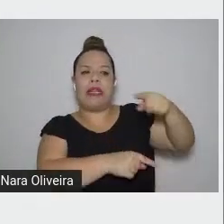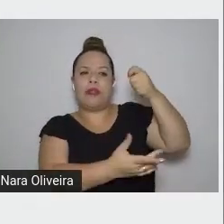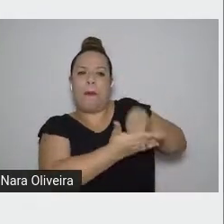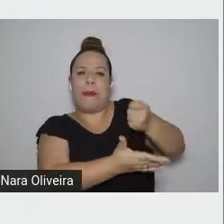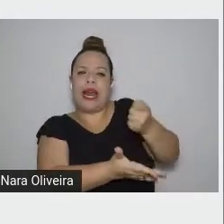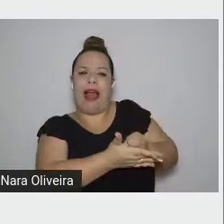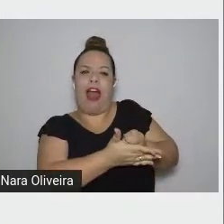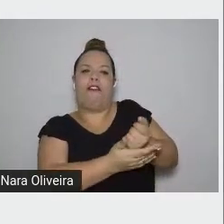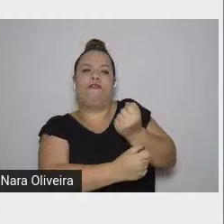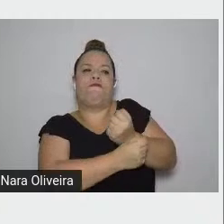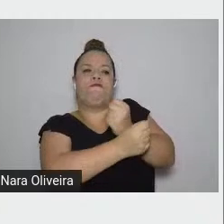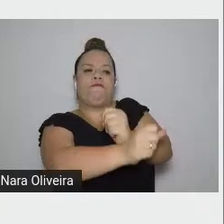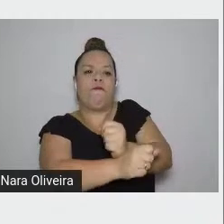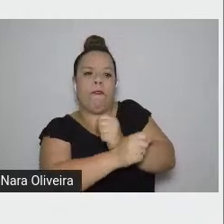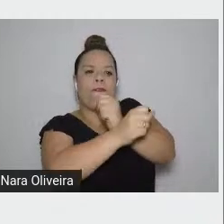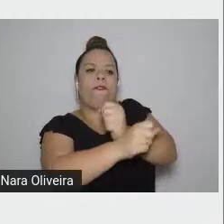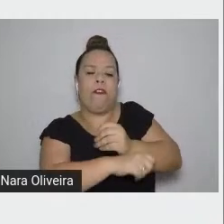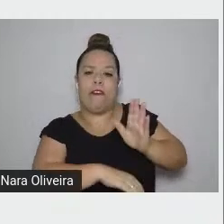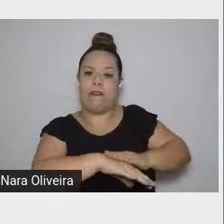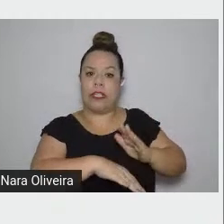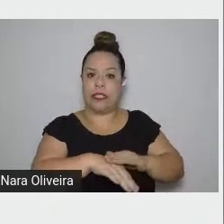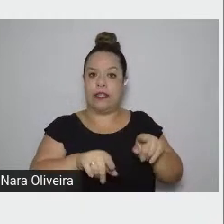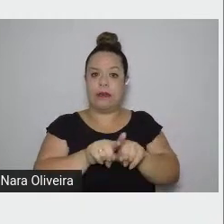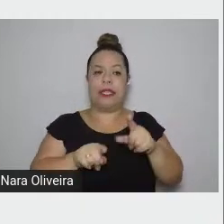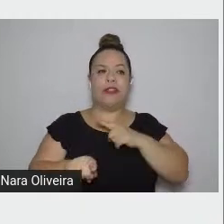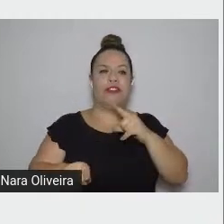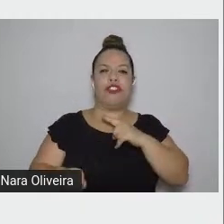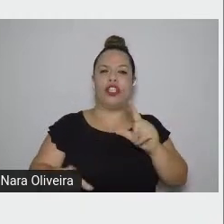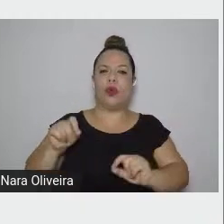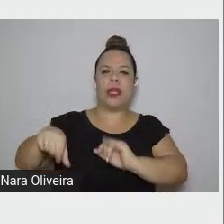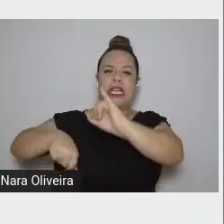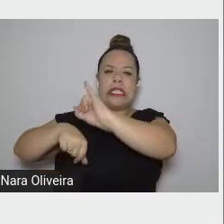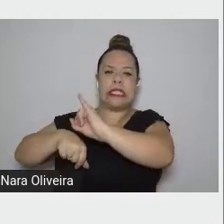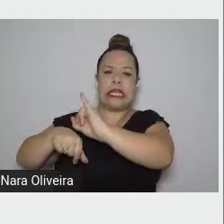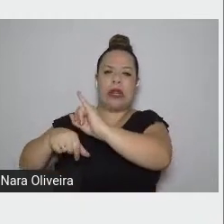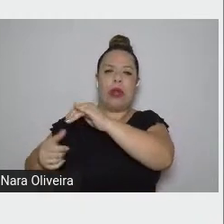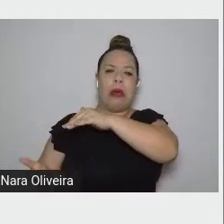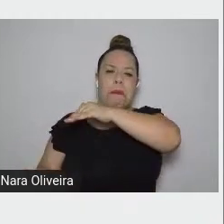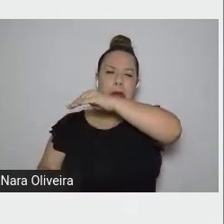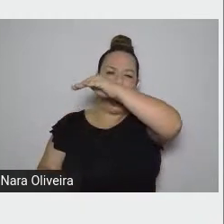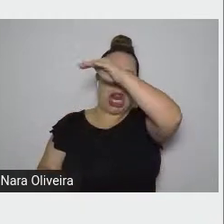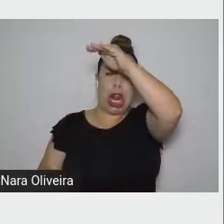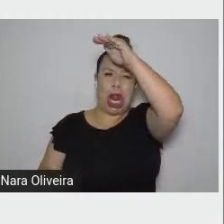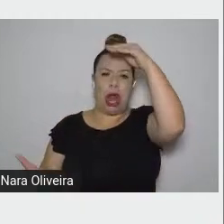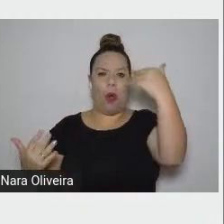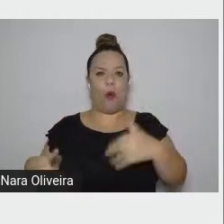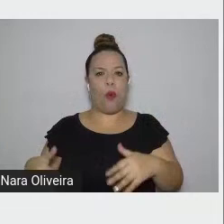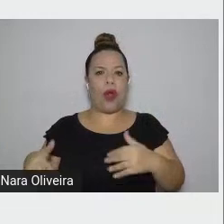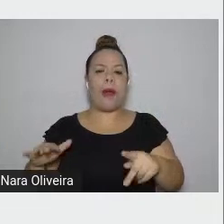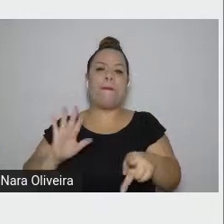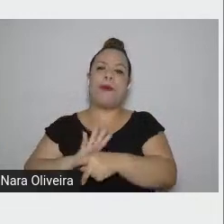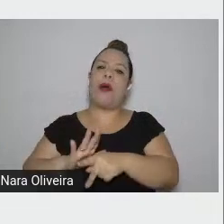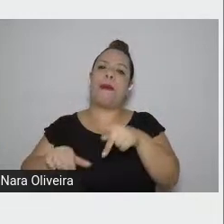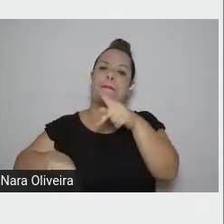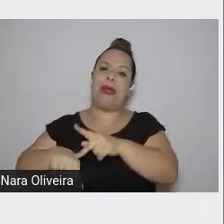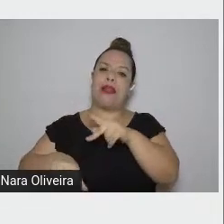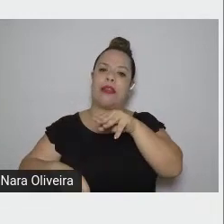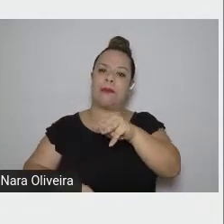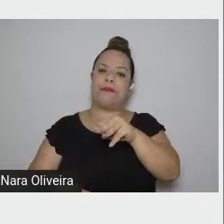estátuas gigantescas de mármore vindas da Itália. E tudo isso foi